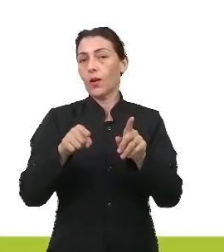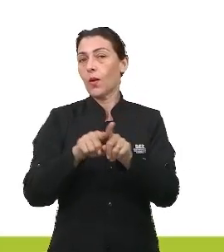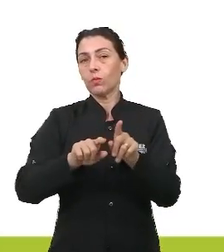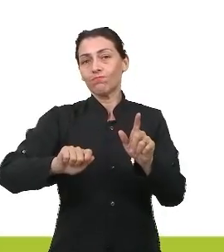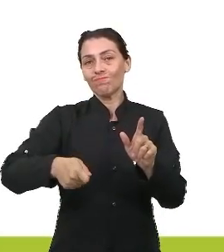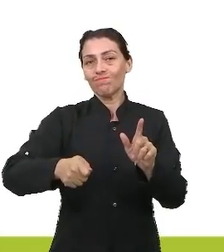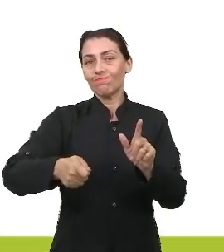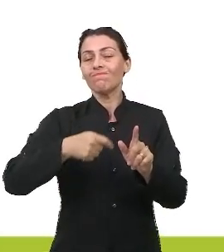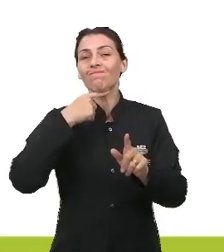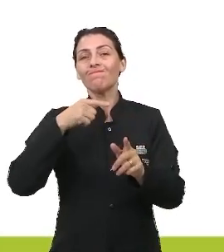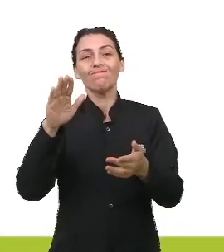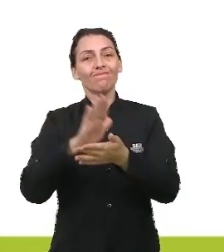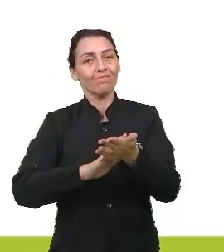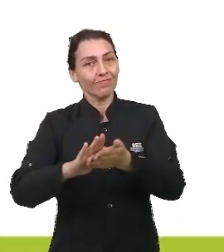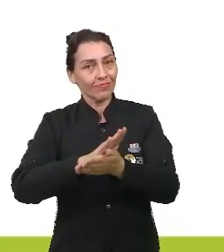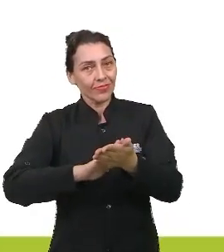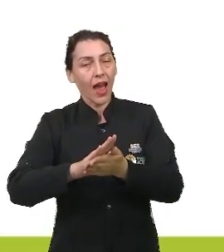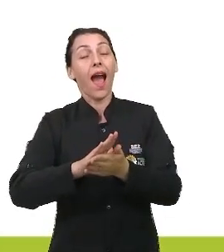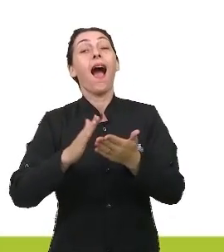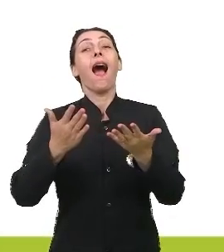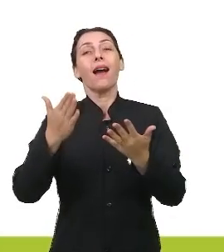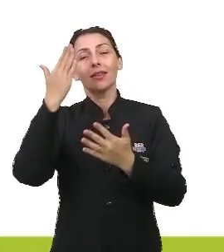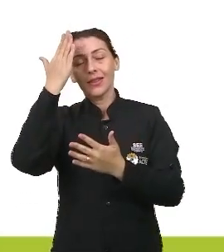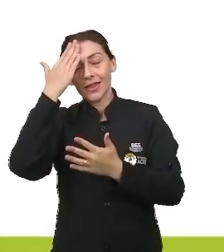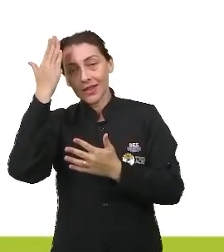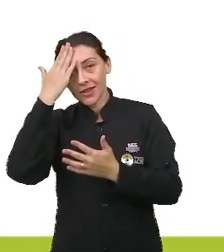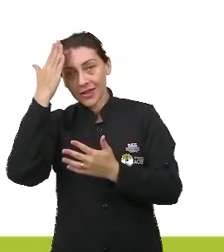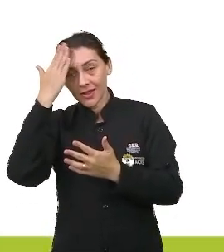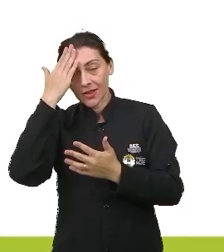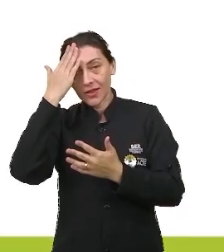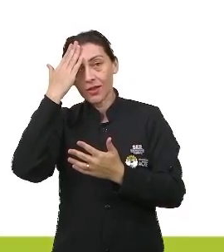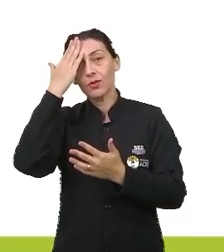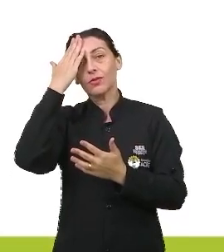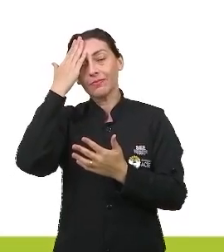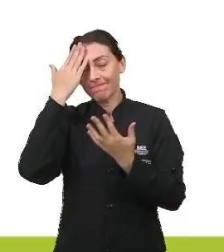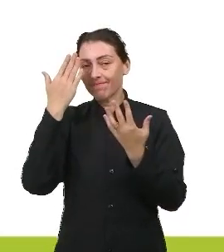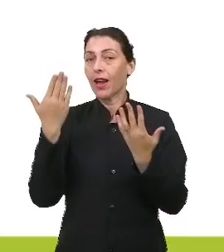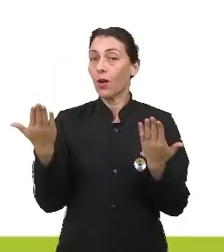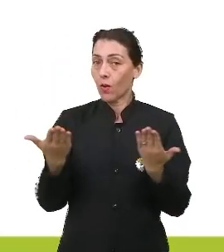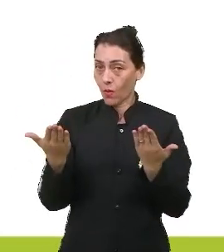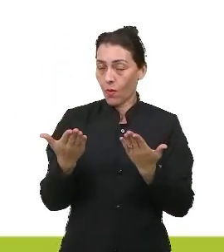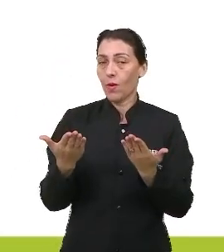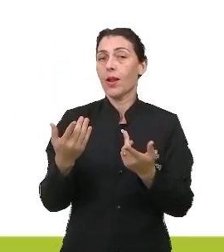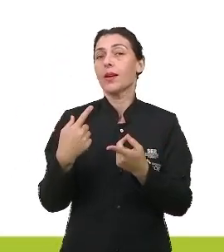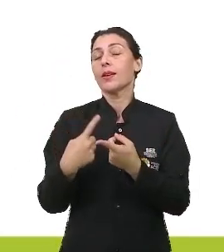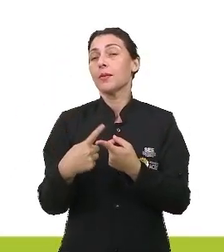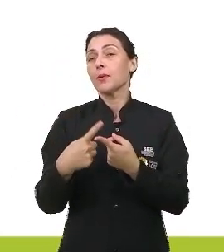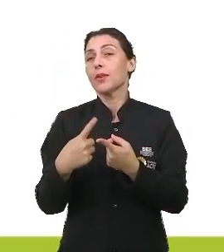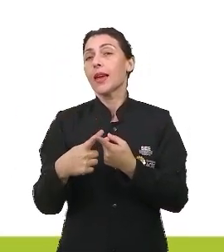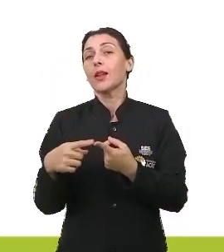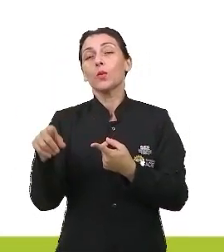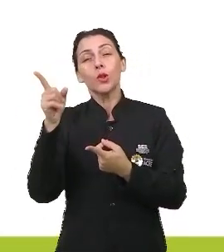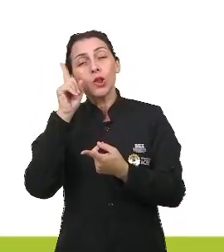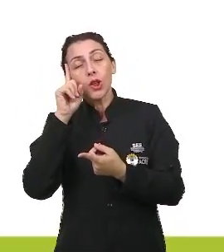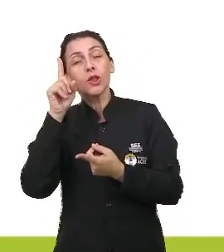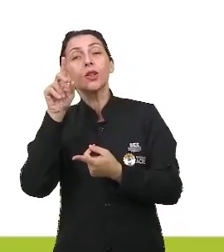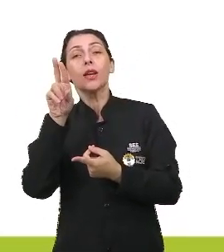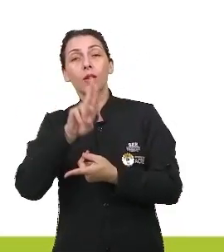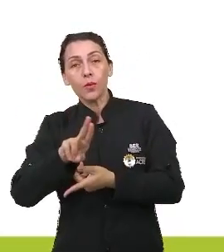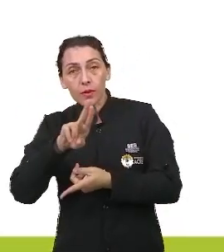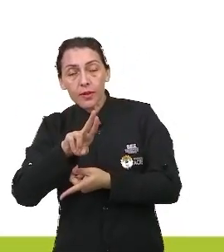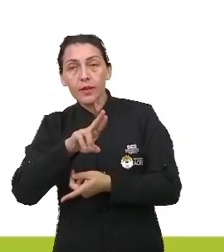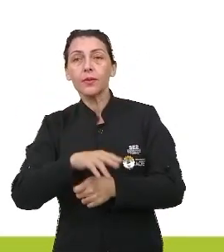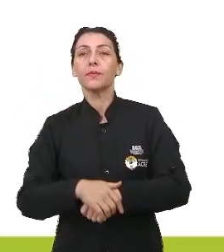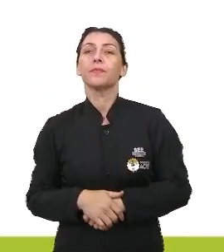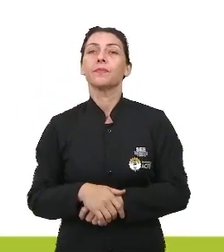funciona mais. Ah, entendi. O Armando compreendeu perfeitamente aí aquilo que a mulher estava falando.